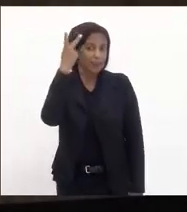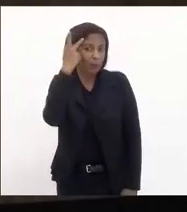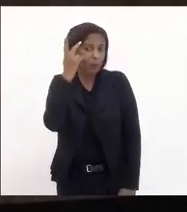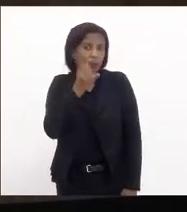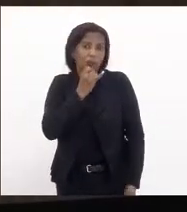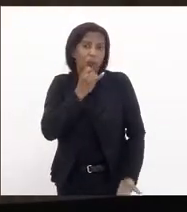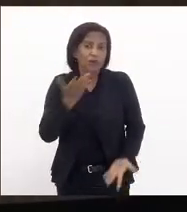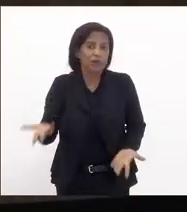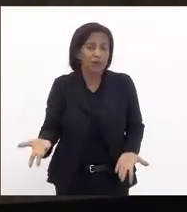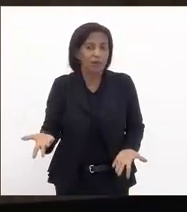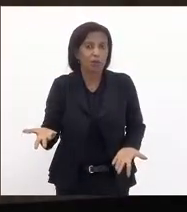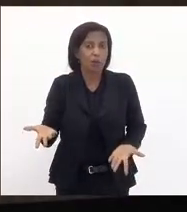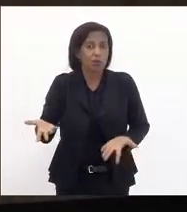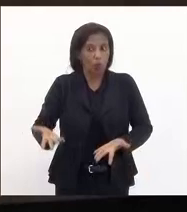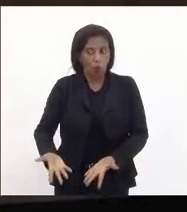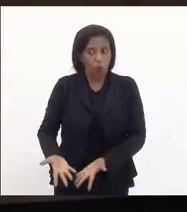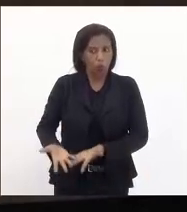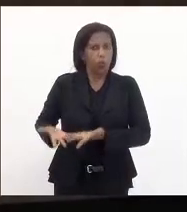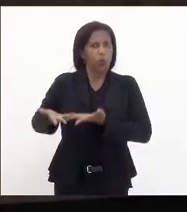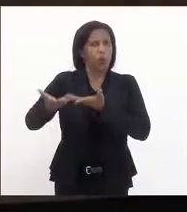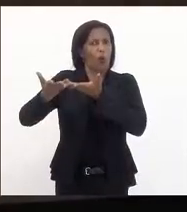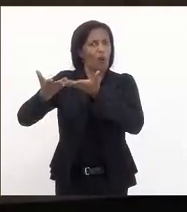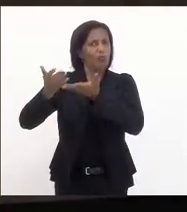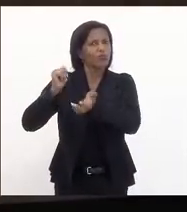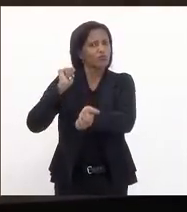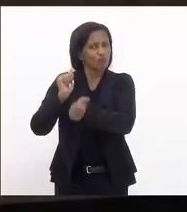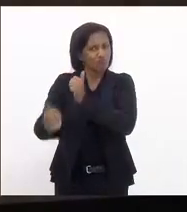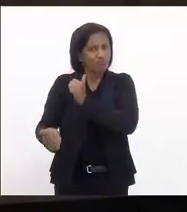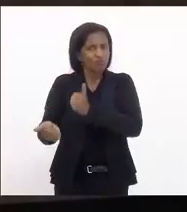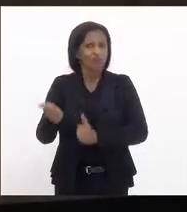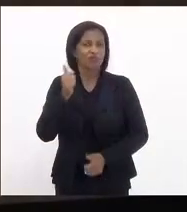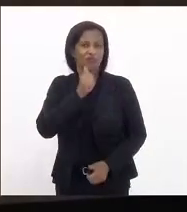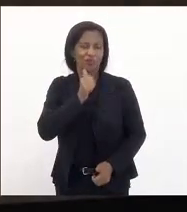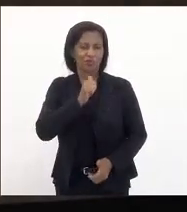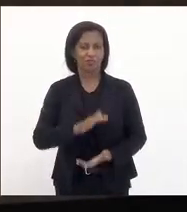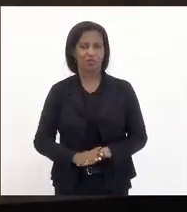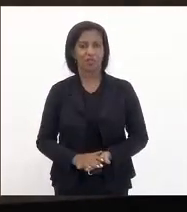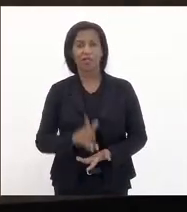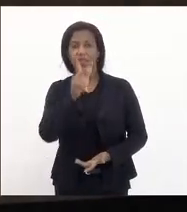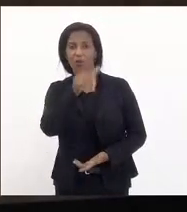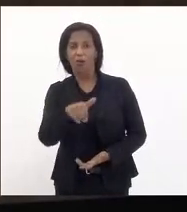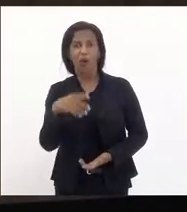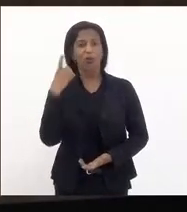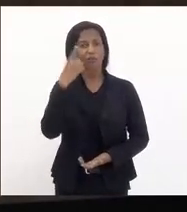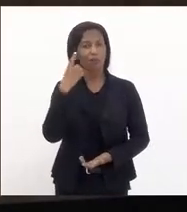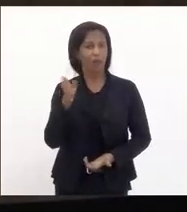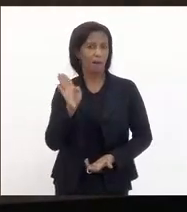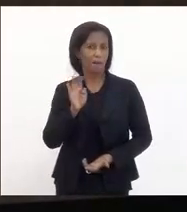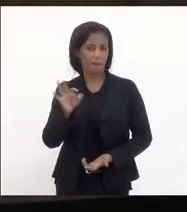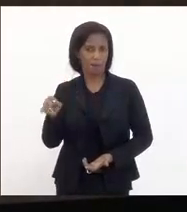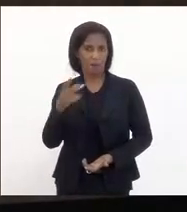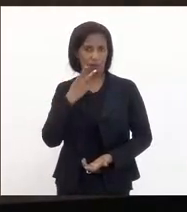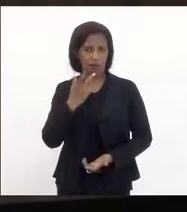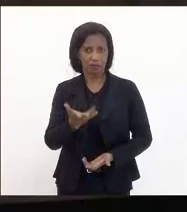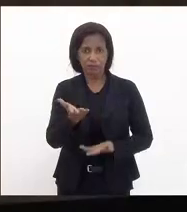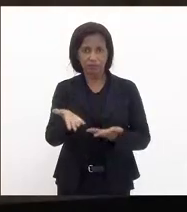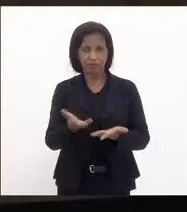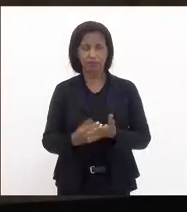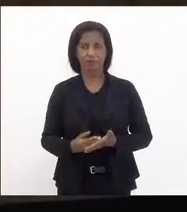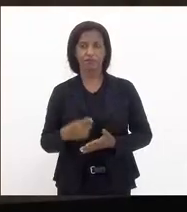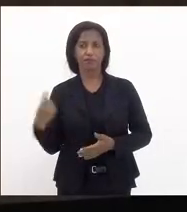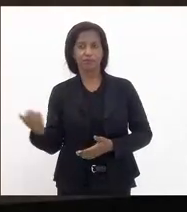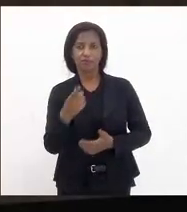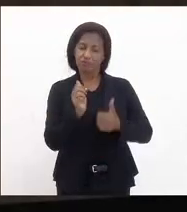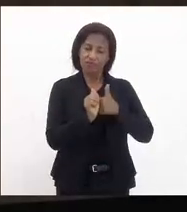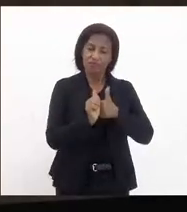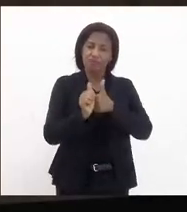por exemplo deu uma guinada muito grande no futebol feminino e assim como o deputado Bebeto falou é a gente